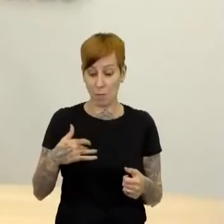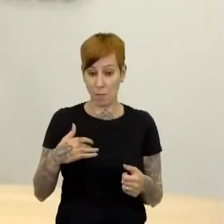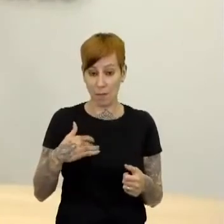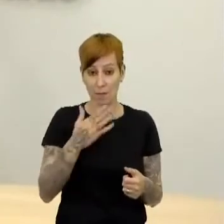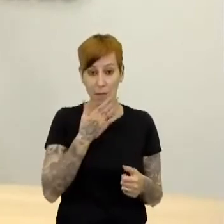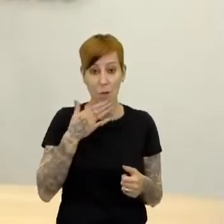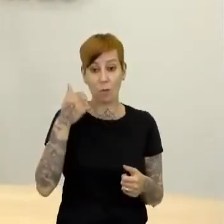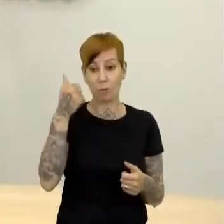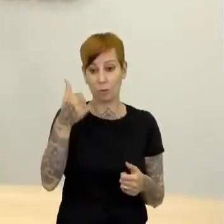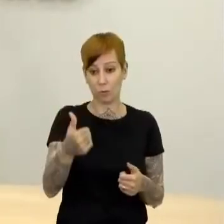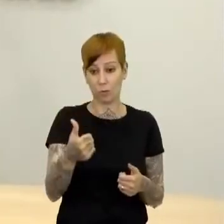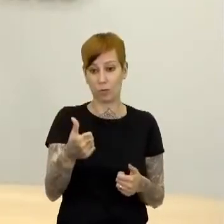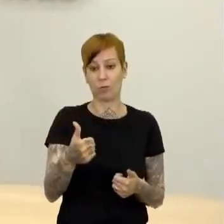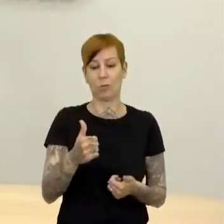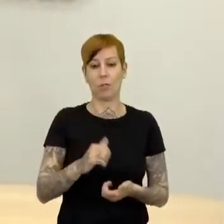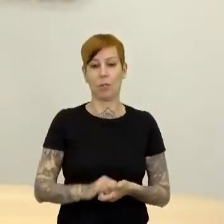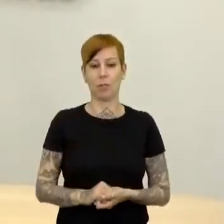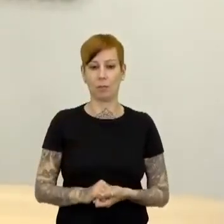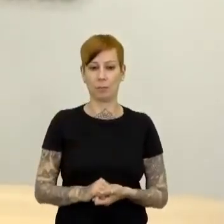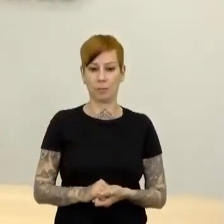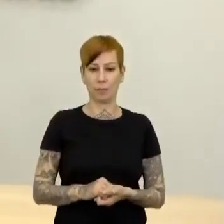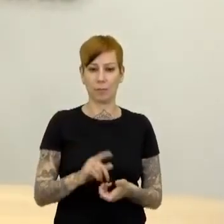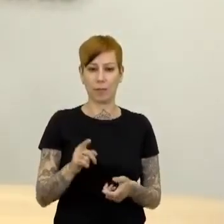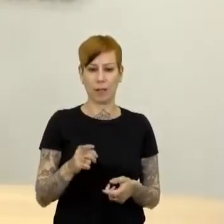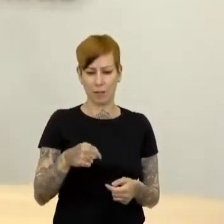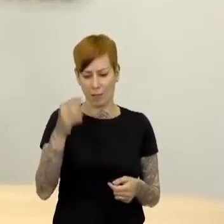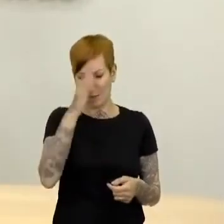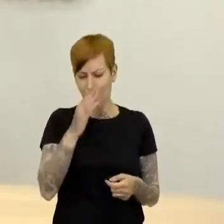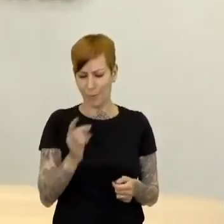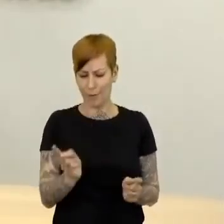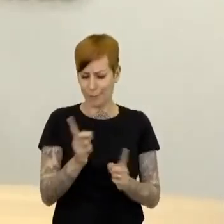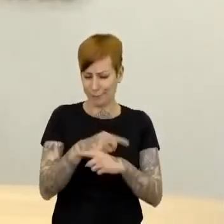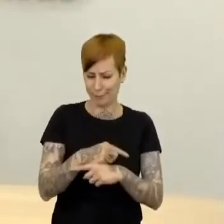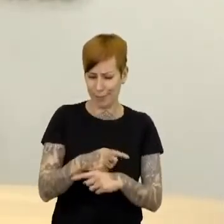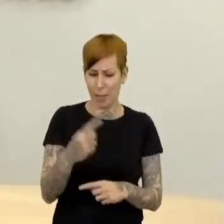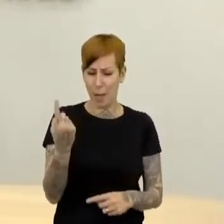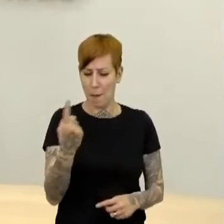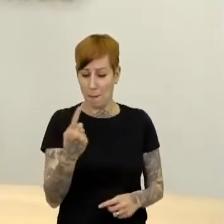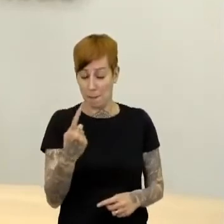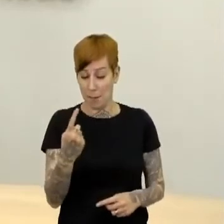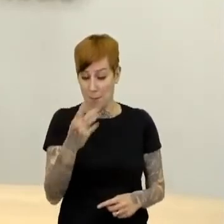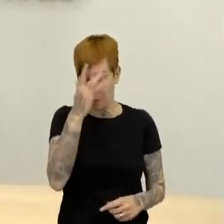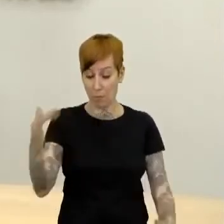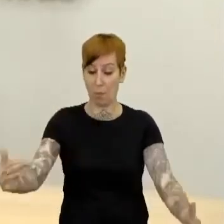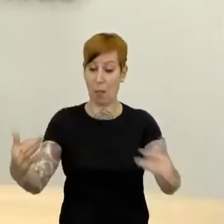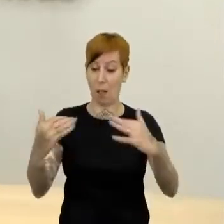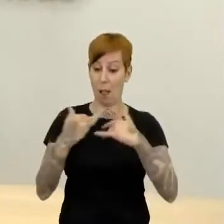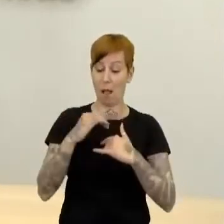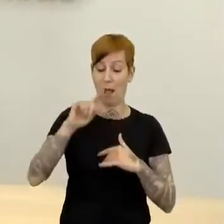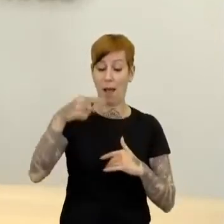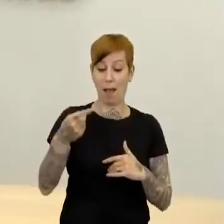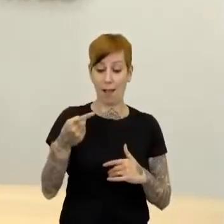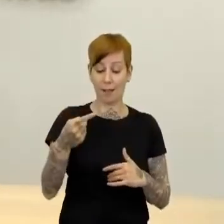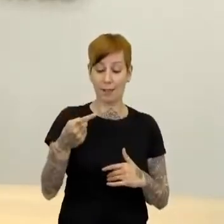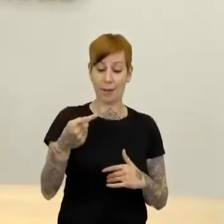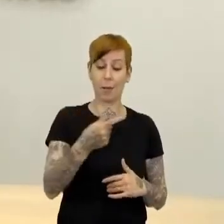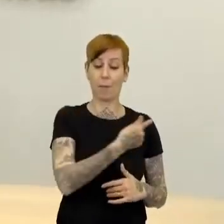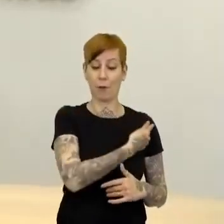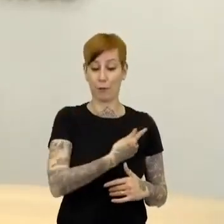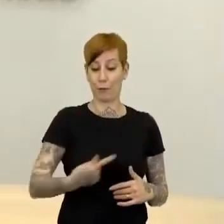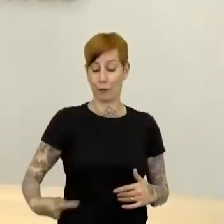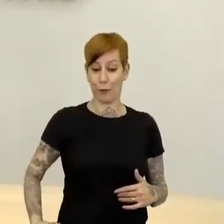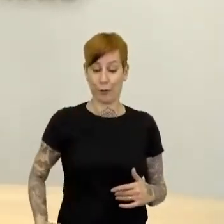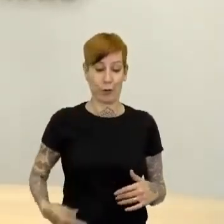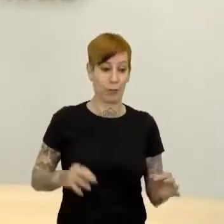sentido inverso. Primeiro vem a galera, fica extremamente precarizada. Depois que o Estado corre, o governo corre